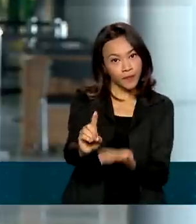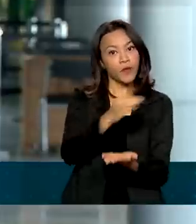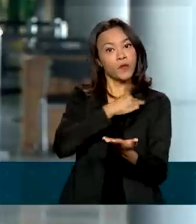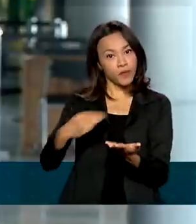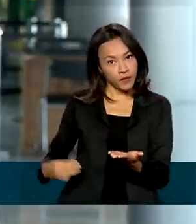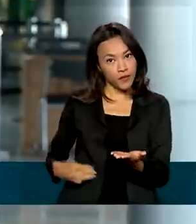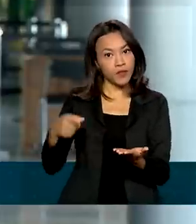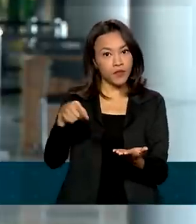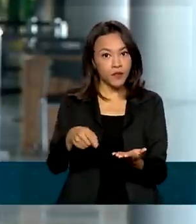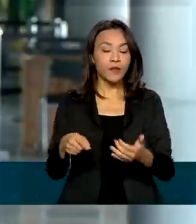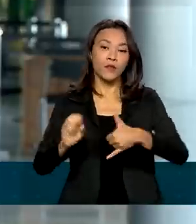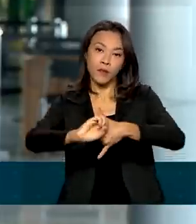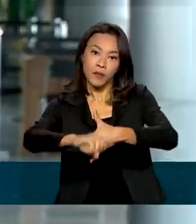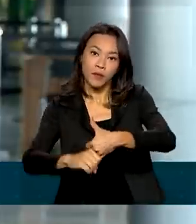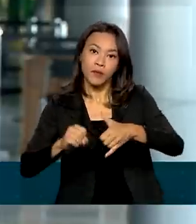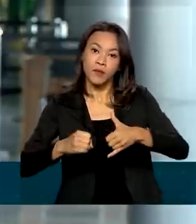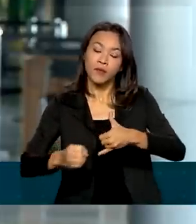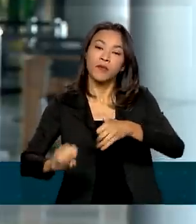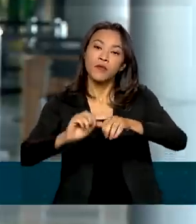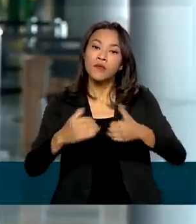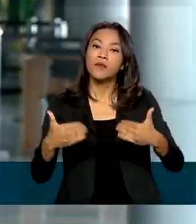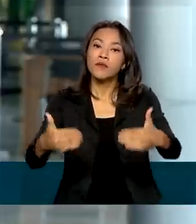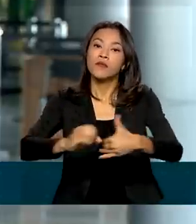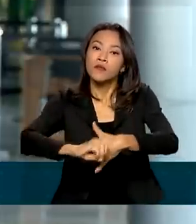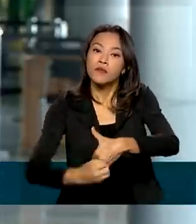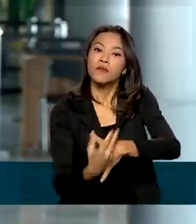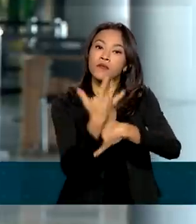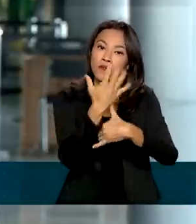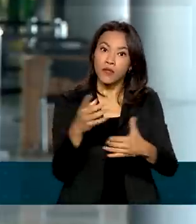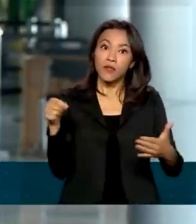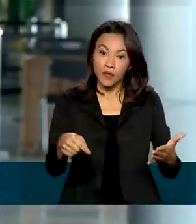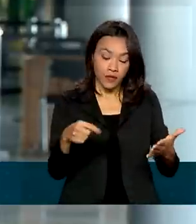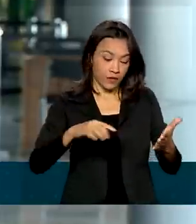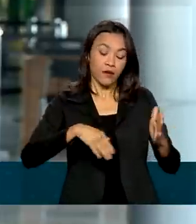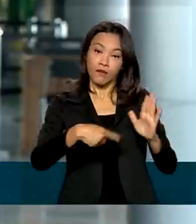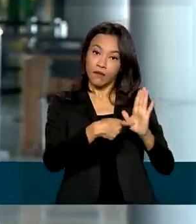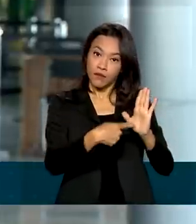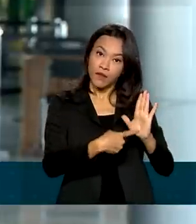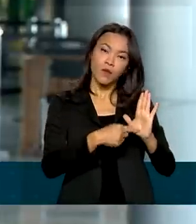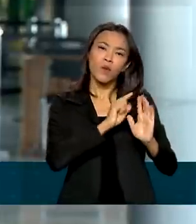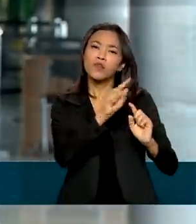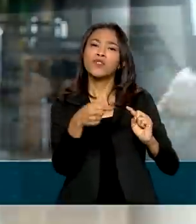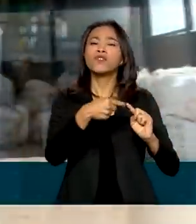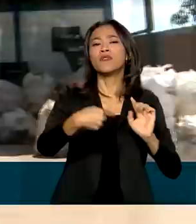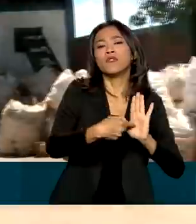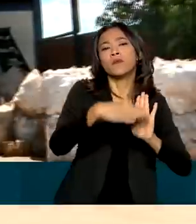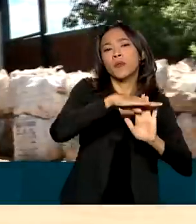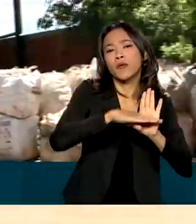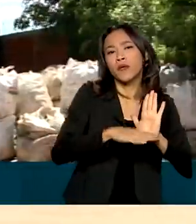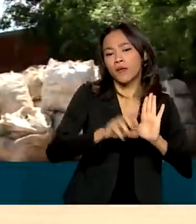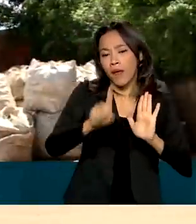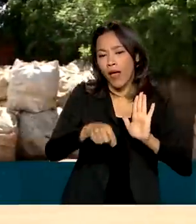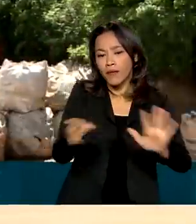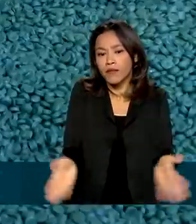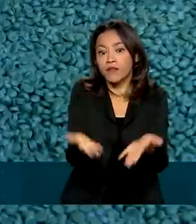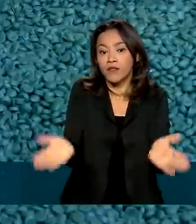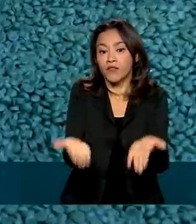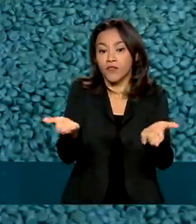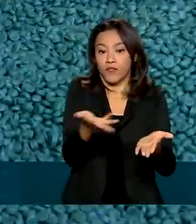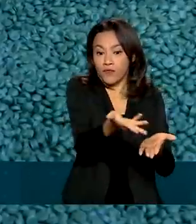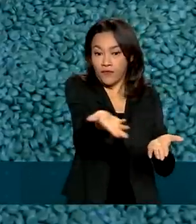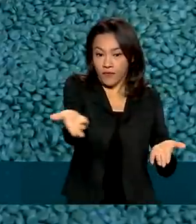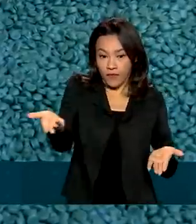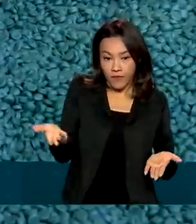Joaquim Leite, que institui o Certificado de Crédito de Reciclagem, o Recicla Mais. O objetivo é incentivar investimentos